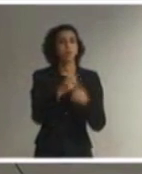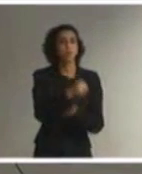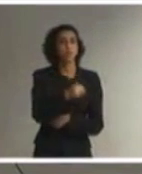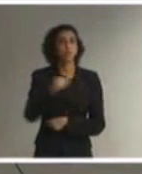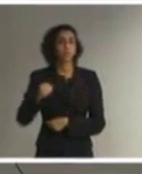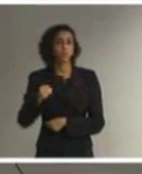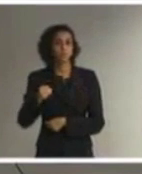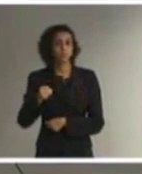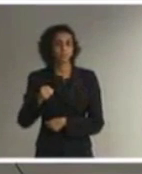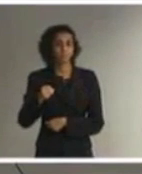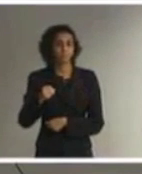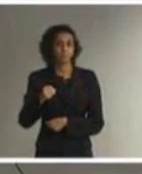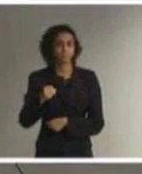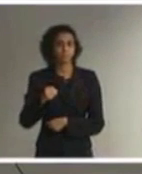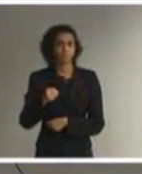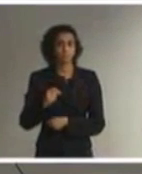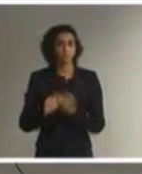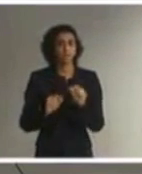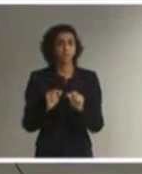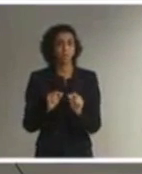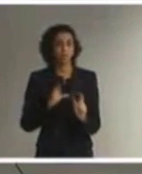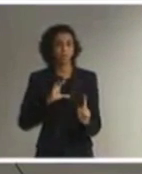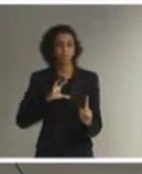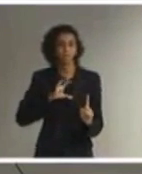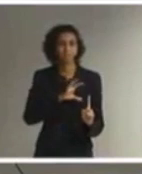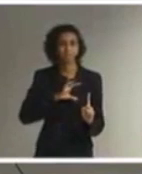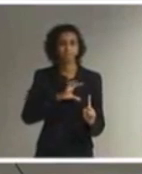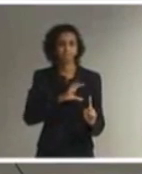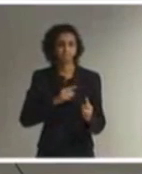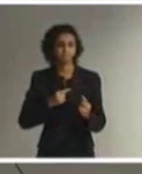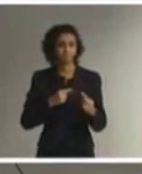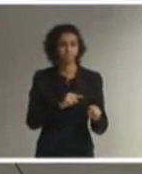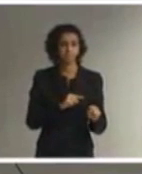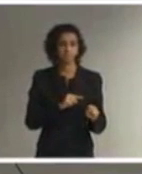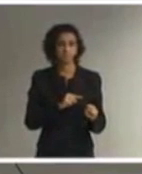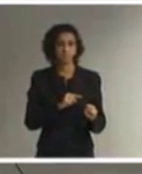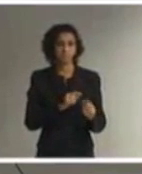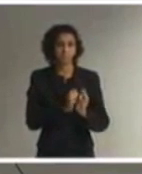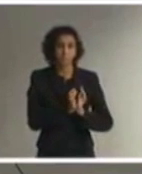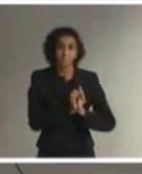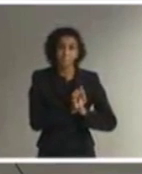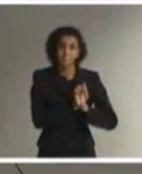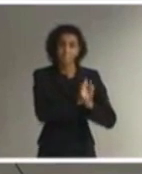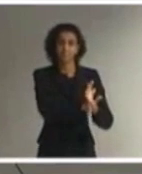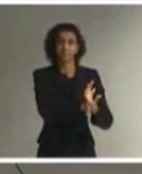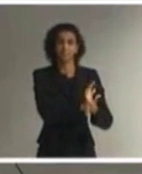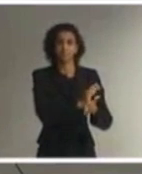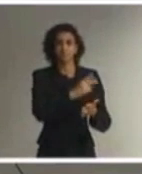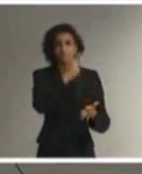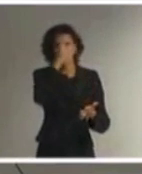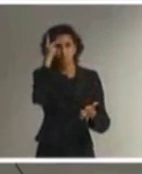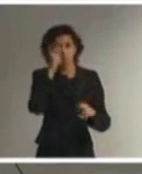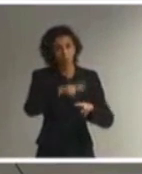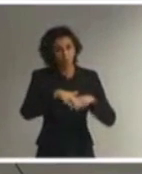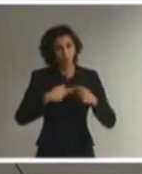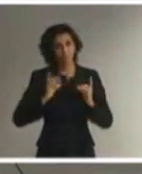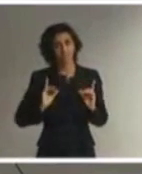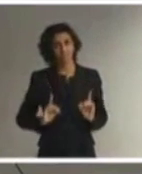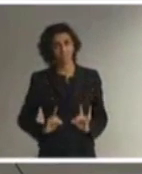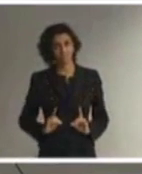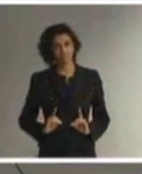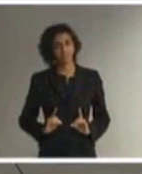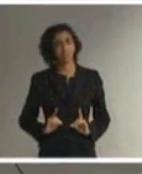que é praticar induzir ou incitar discriminação da pessoa em razão da deficiência